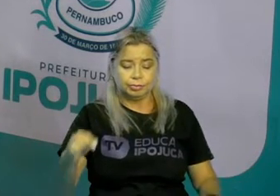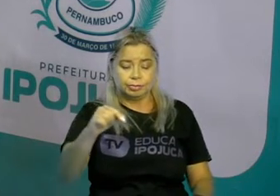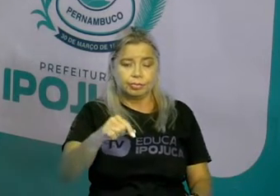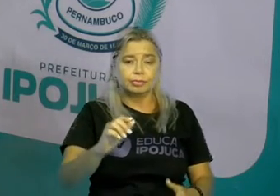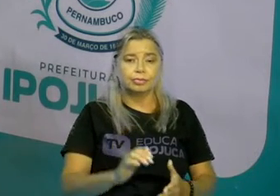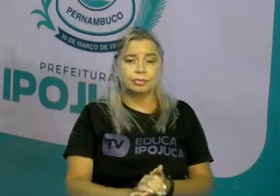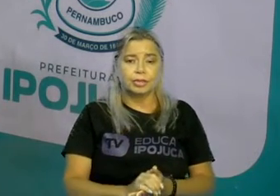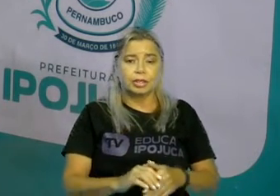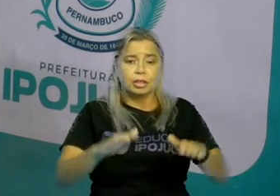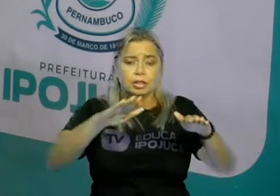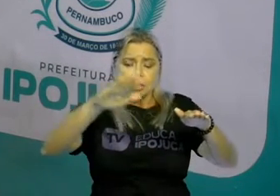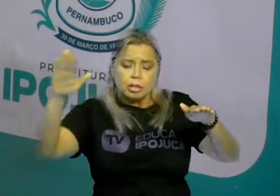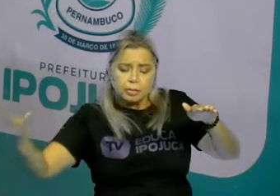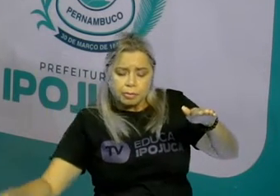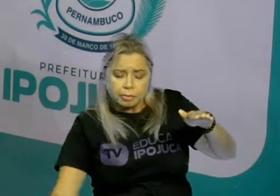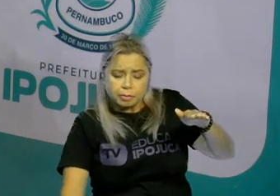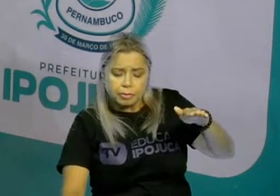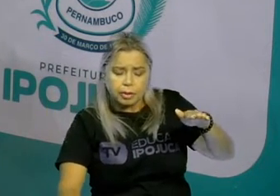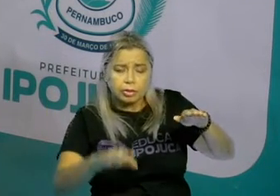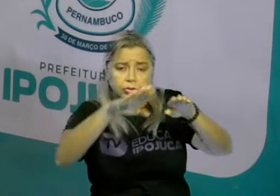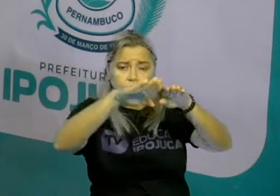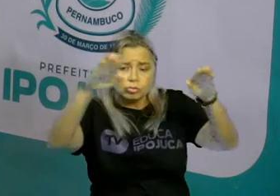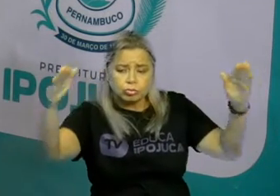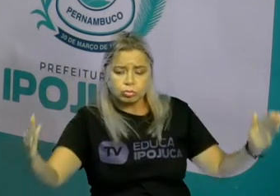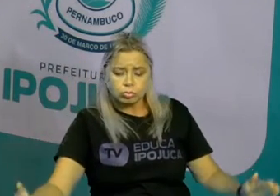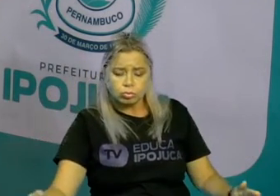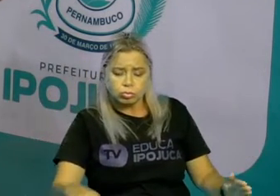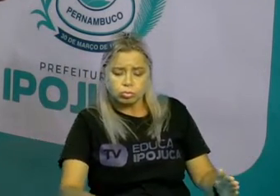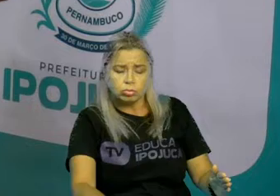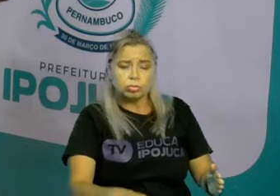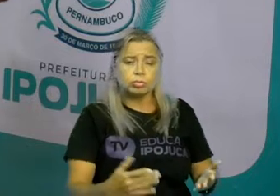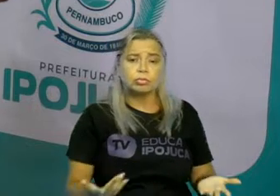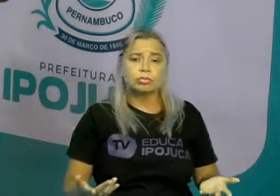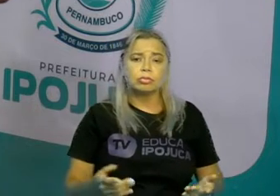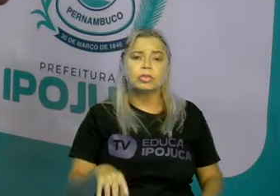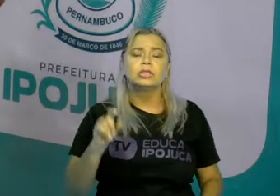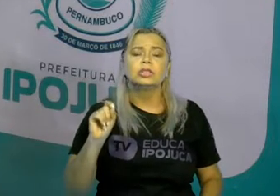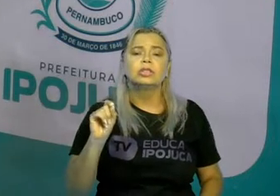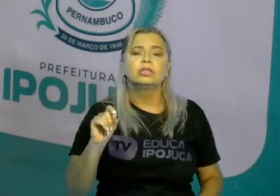E abaixo da mesa? Ou seja, embaixo da mesa. Quem é que está?